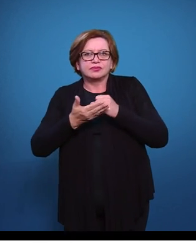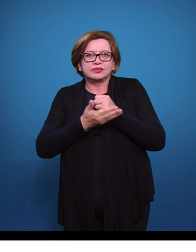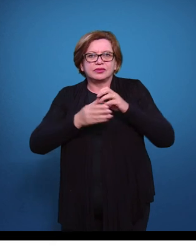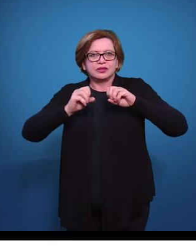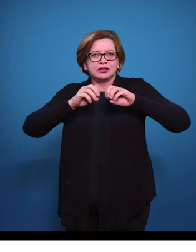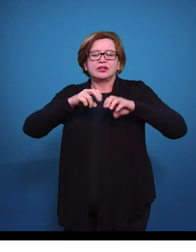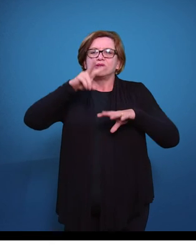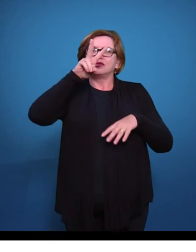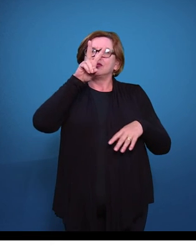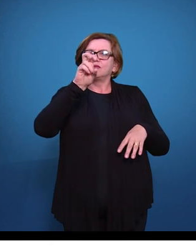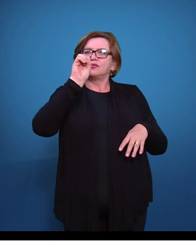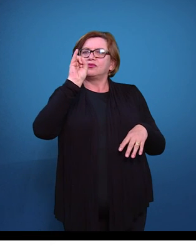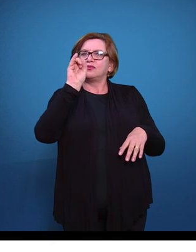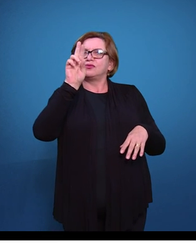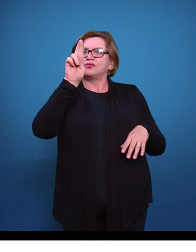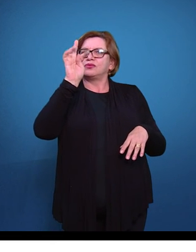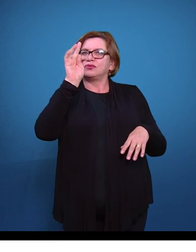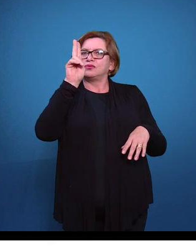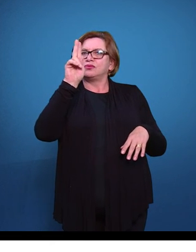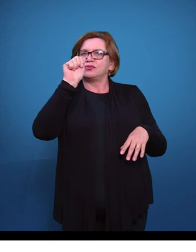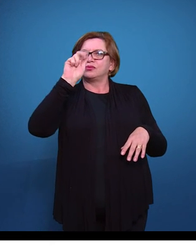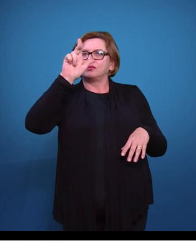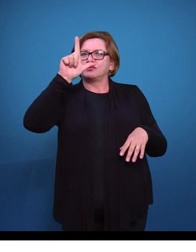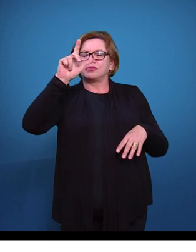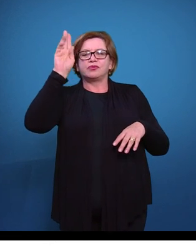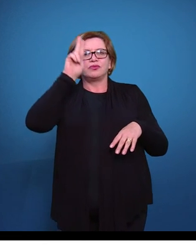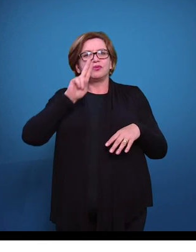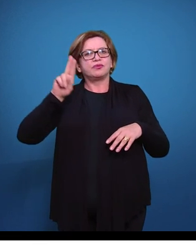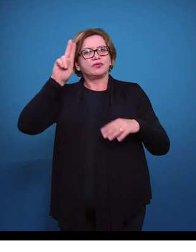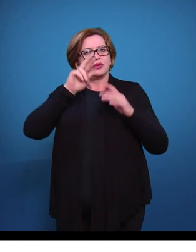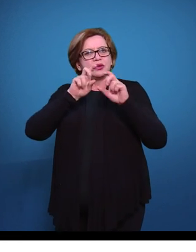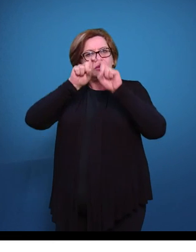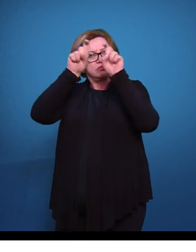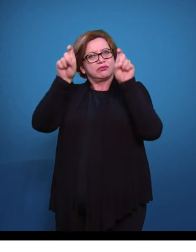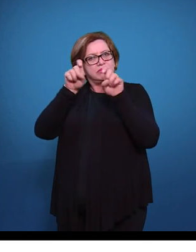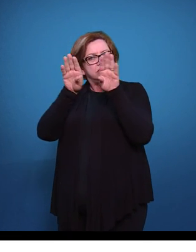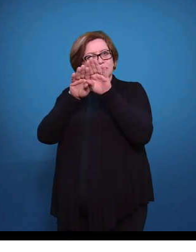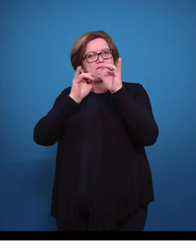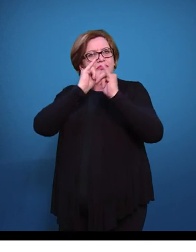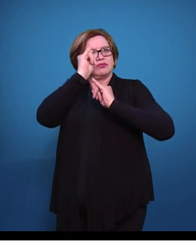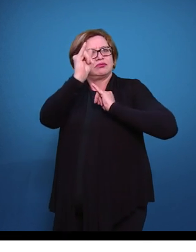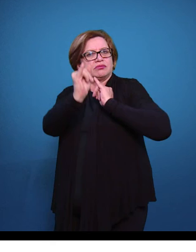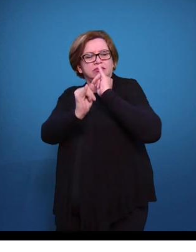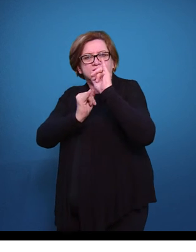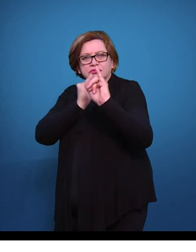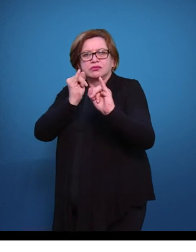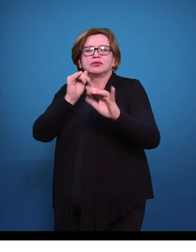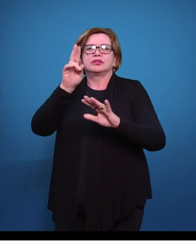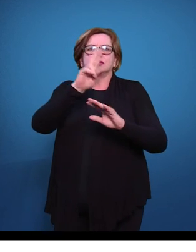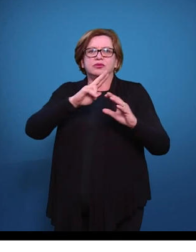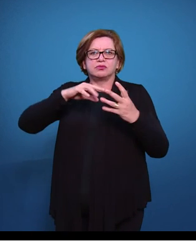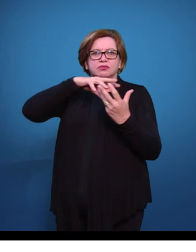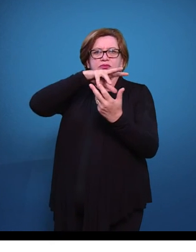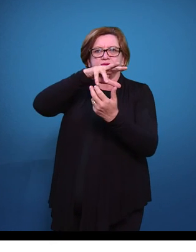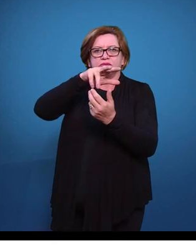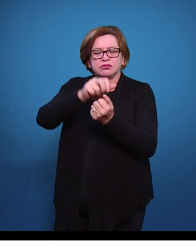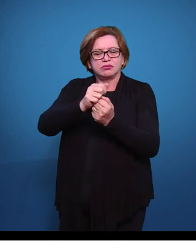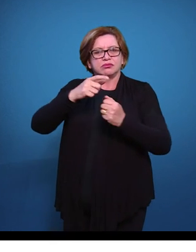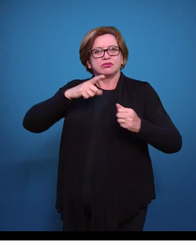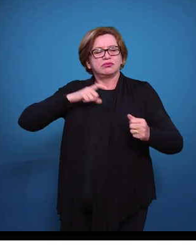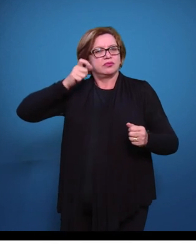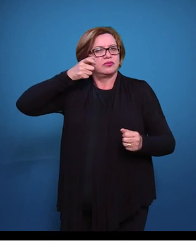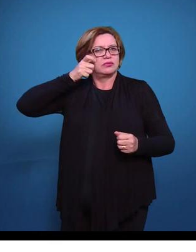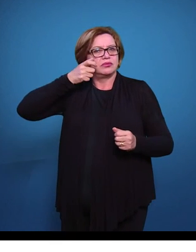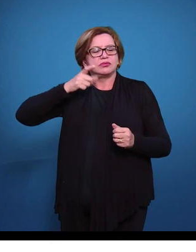virtuais baseadas no computador e na internet, e tem resultado em enorme interesse e atividade em escala mundial pela educação à